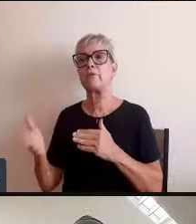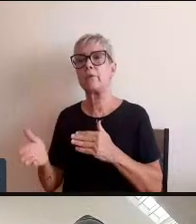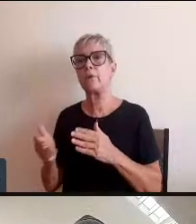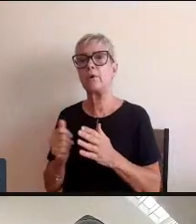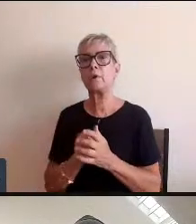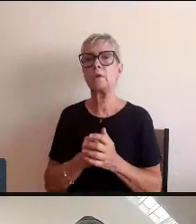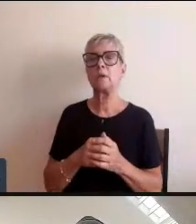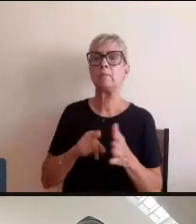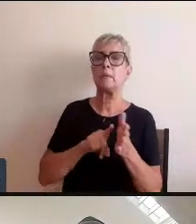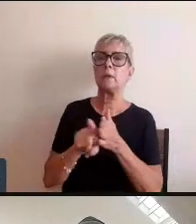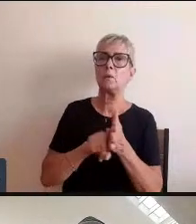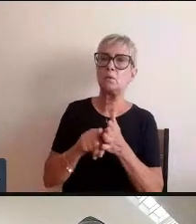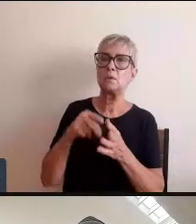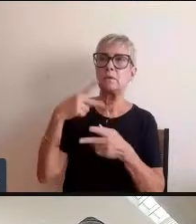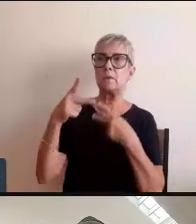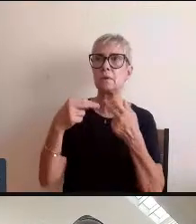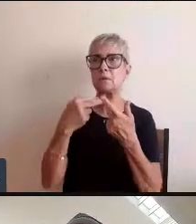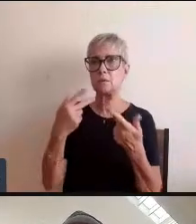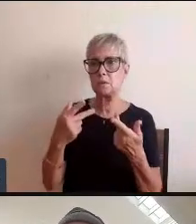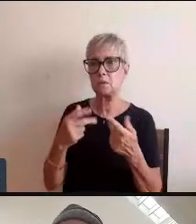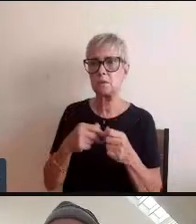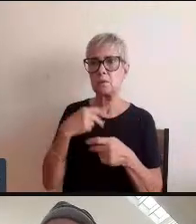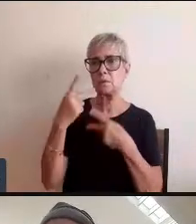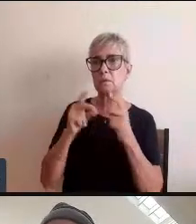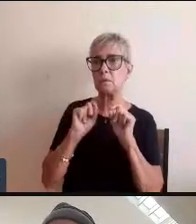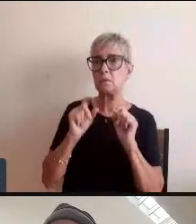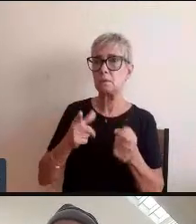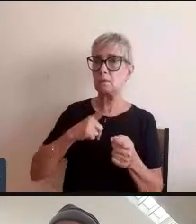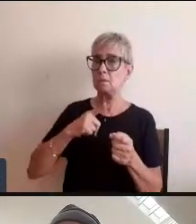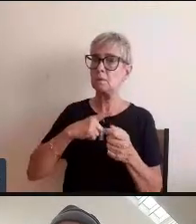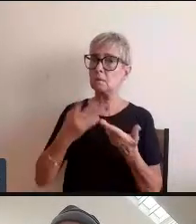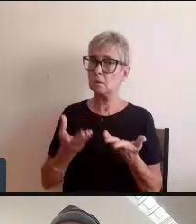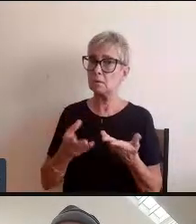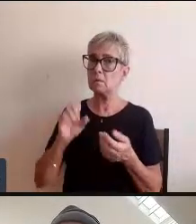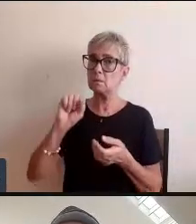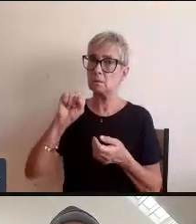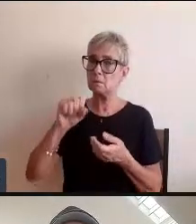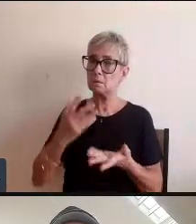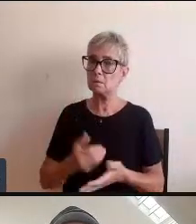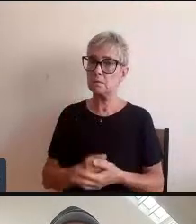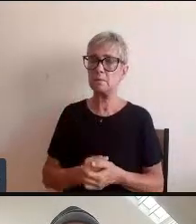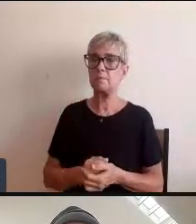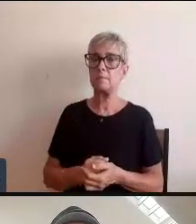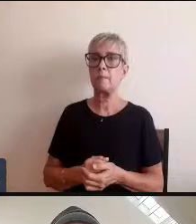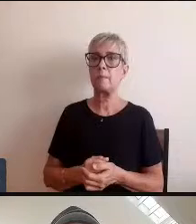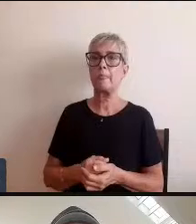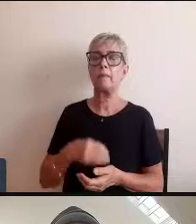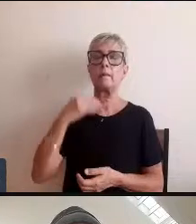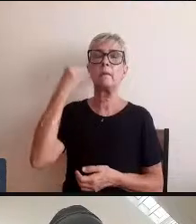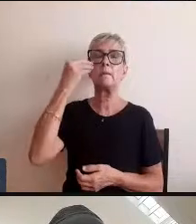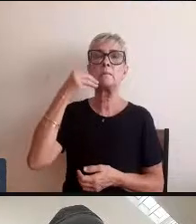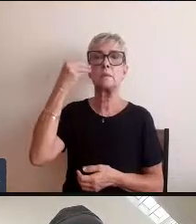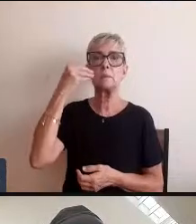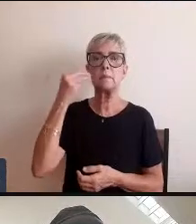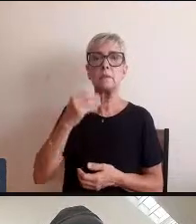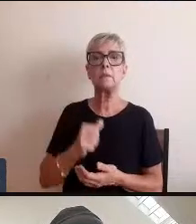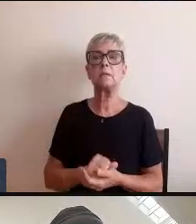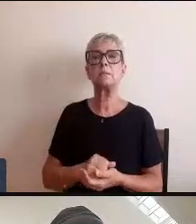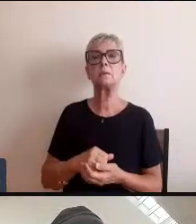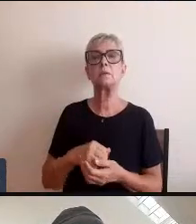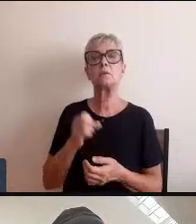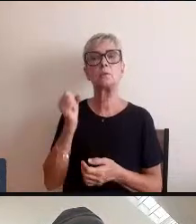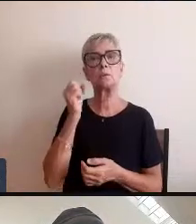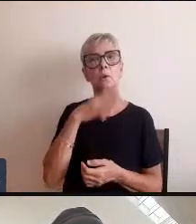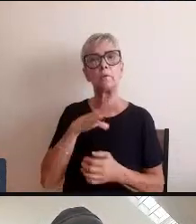falo sobre esse assunto eu falo que existe um uma experiência que está sendo muito nova para todo mundo